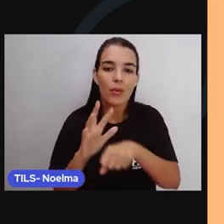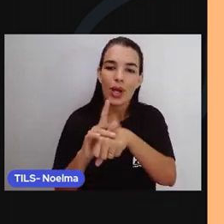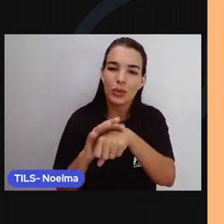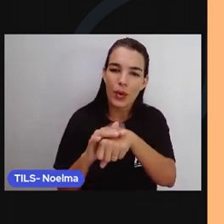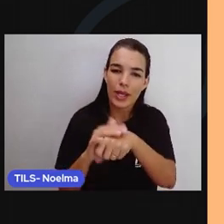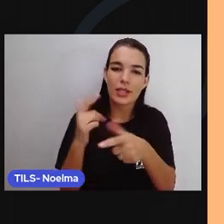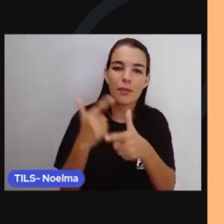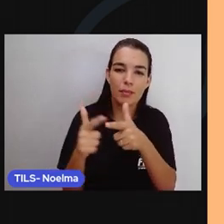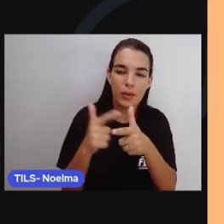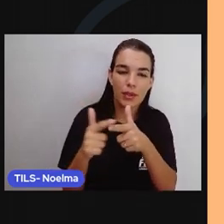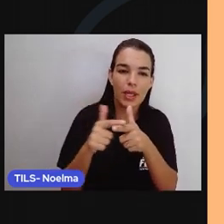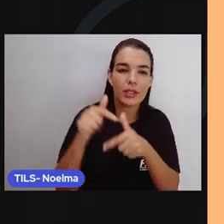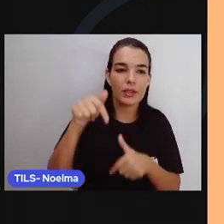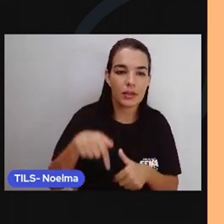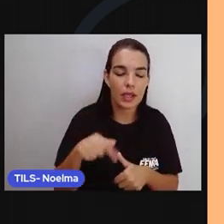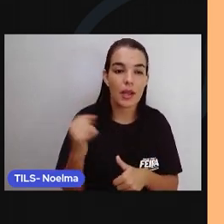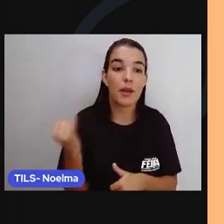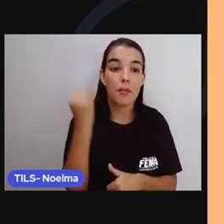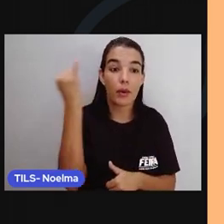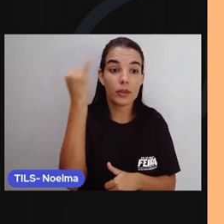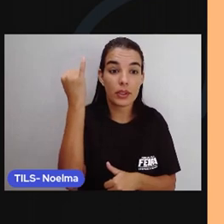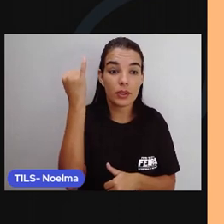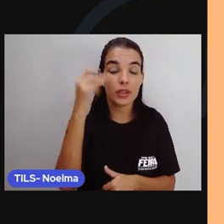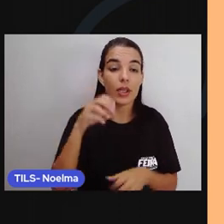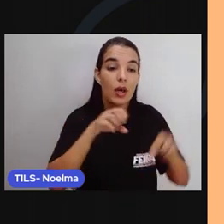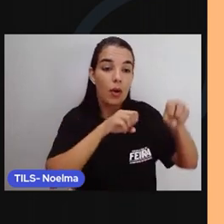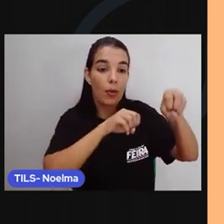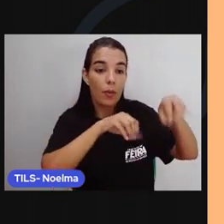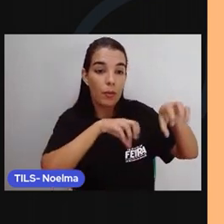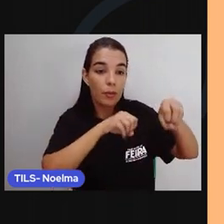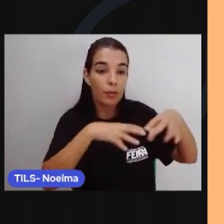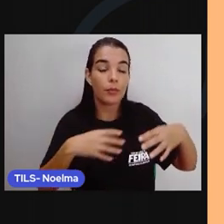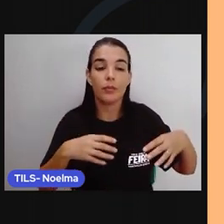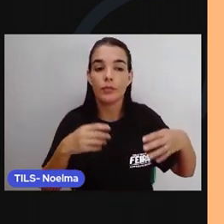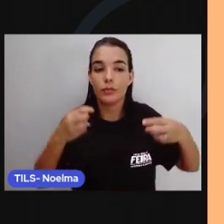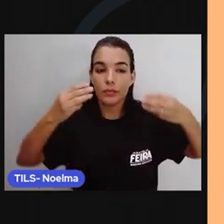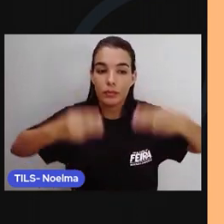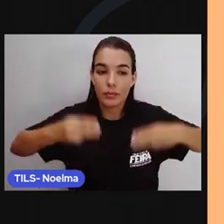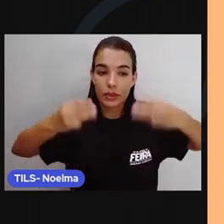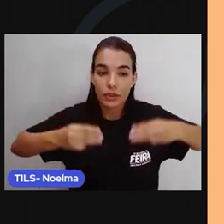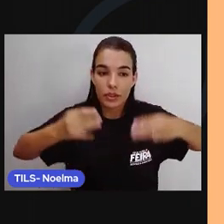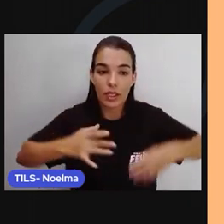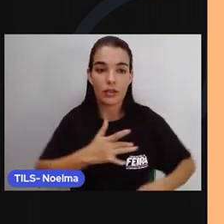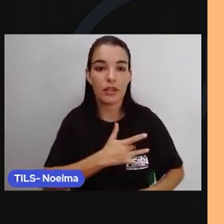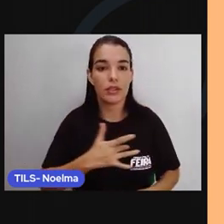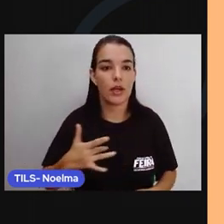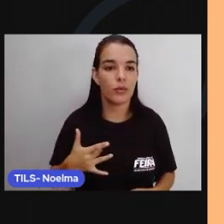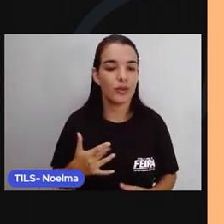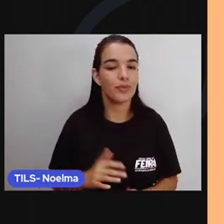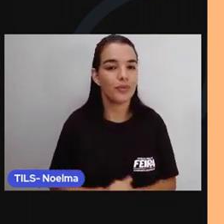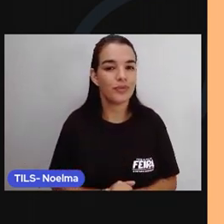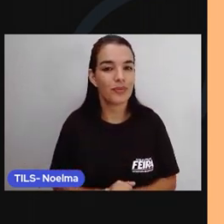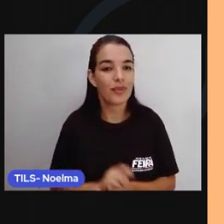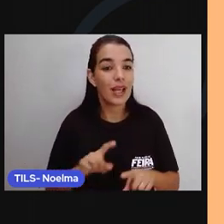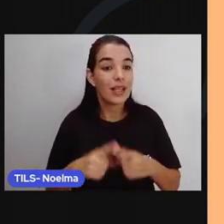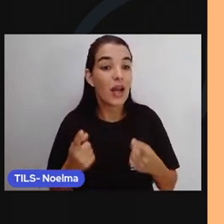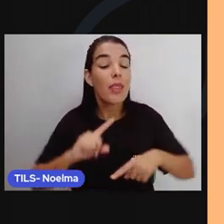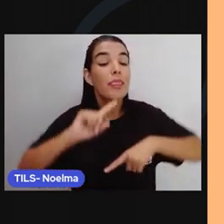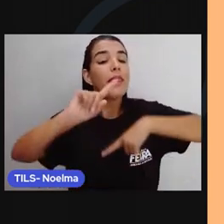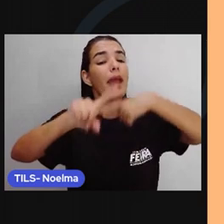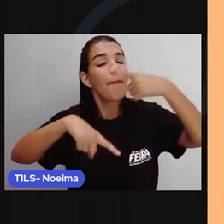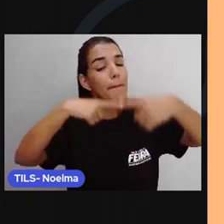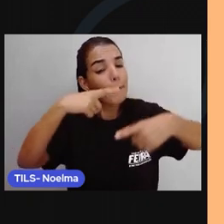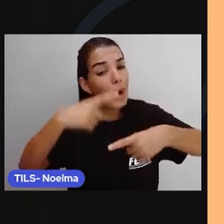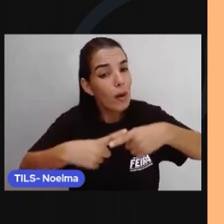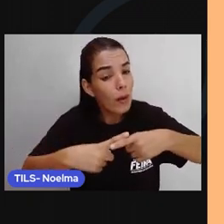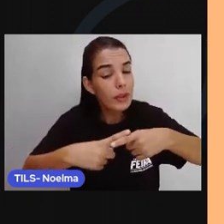respondendo essas perguntas agora, vamos aí à minha notícia. São Paulo recebe certificado de Ministério da Saúde. Observe